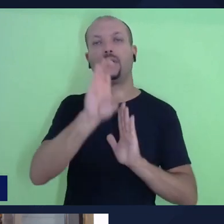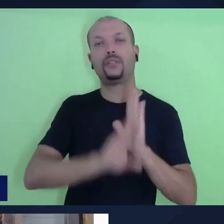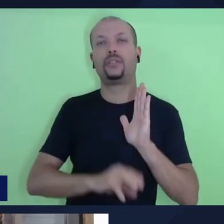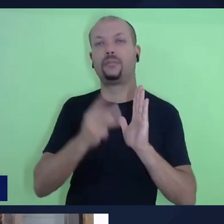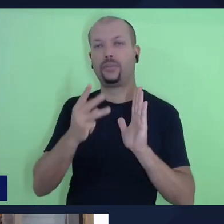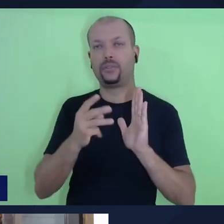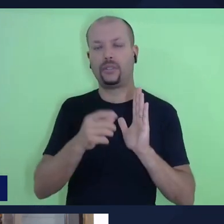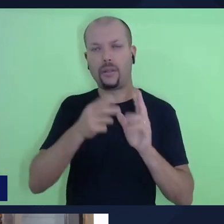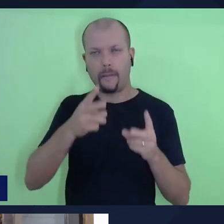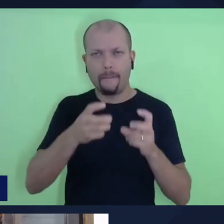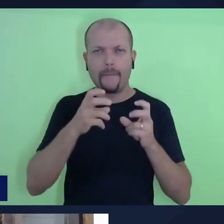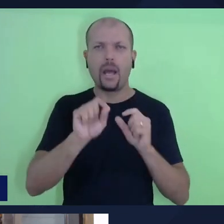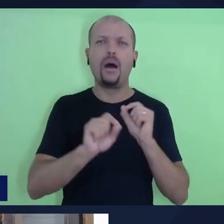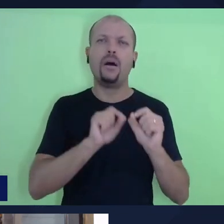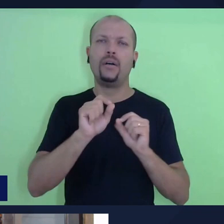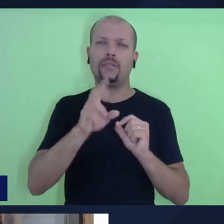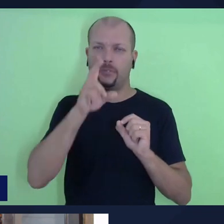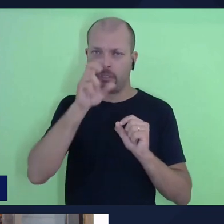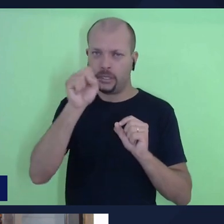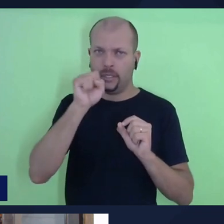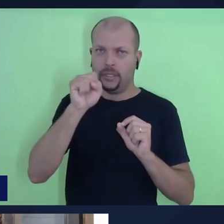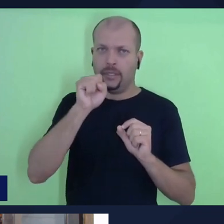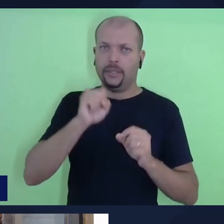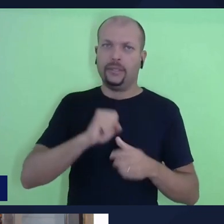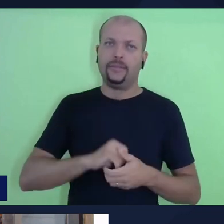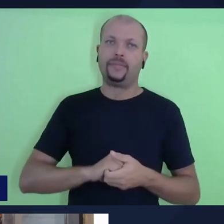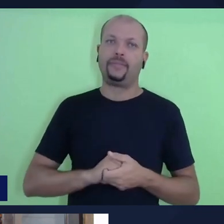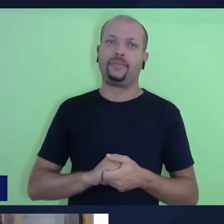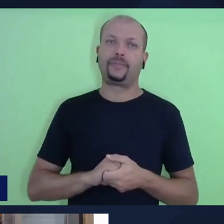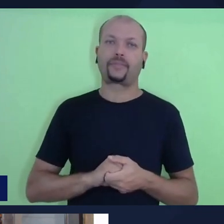nós vemos isso muito forte, né?